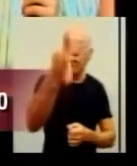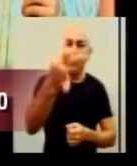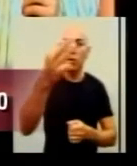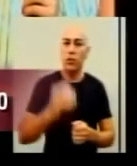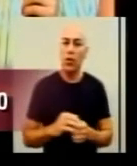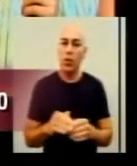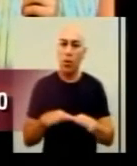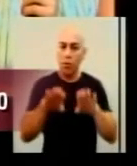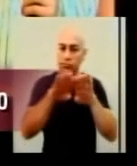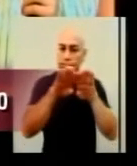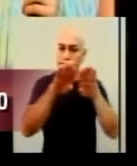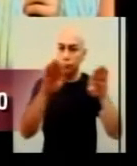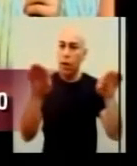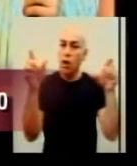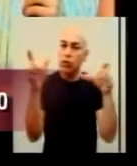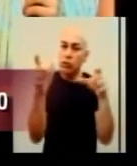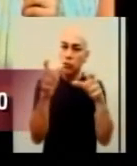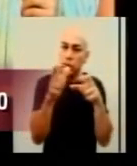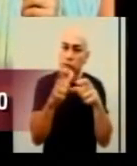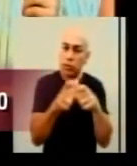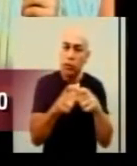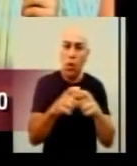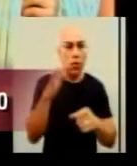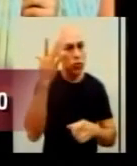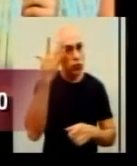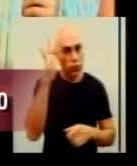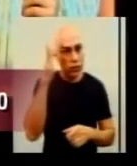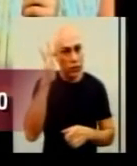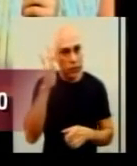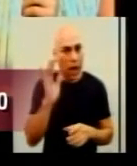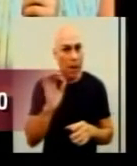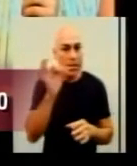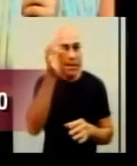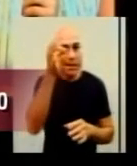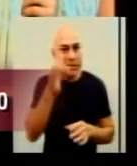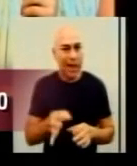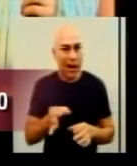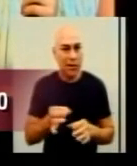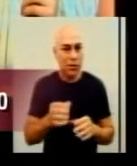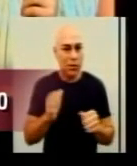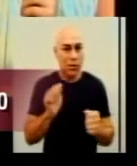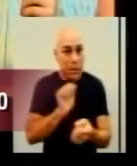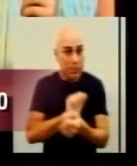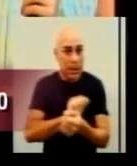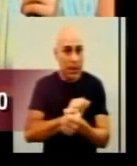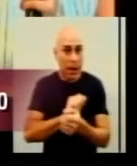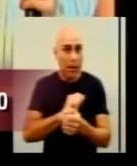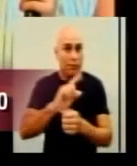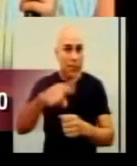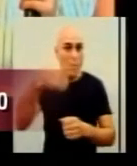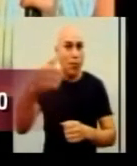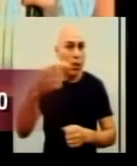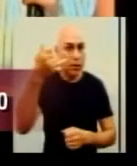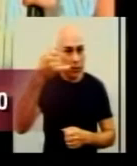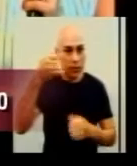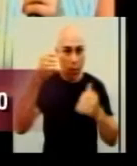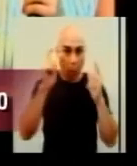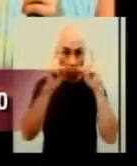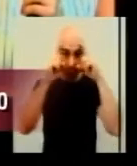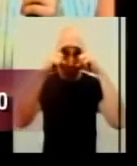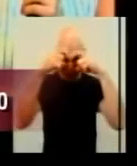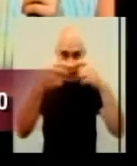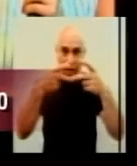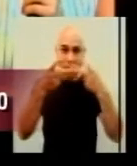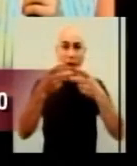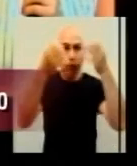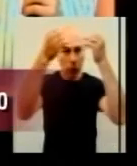Mas ainda é muito cedo para a gente realmente afirmar isso, como o doutor Aldenis disse, é uma situação que nós estamos vislumbrando